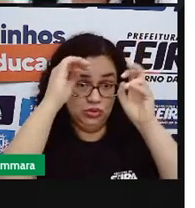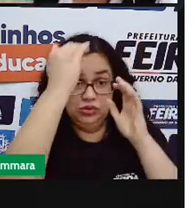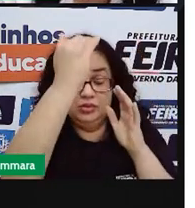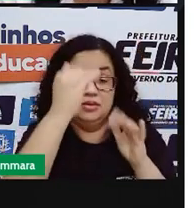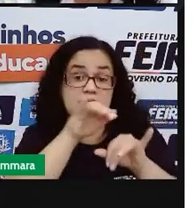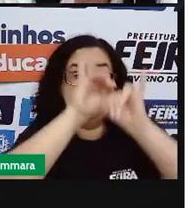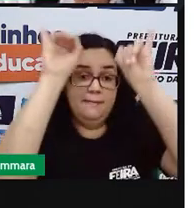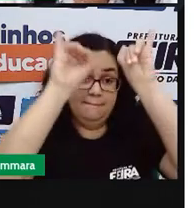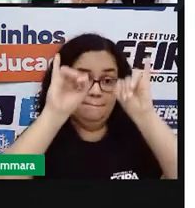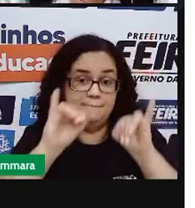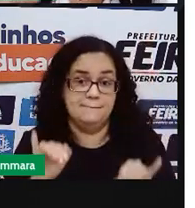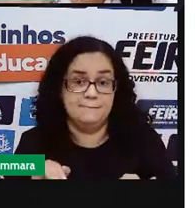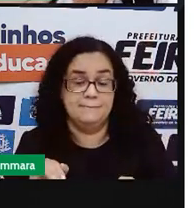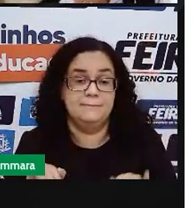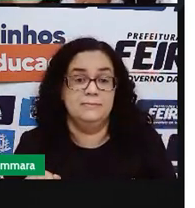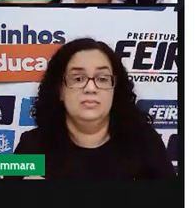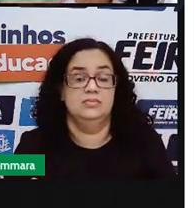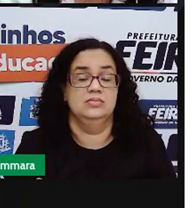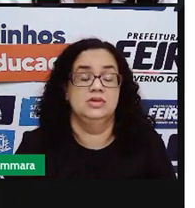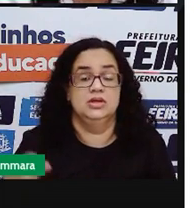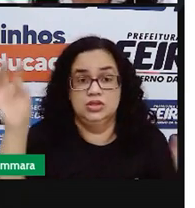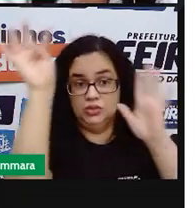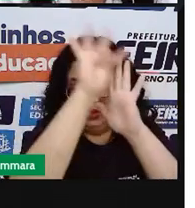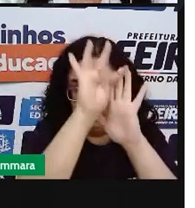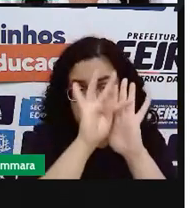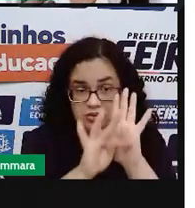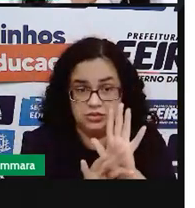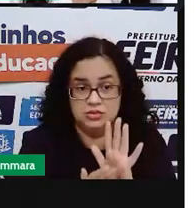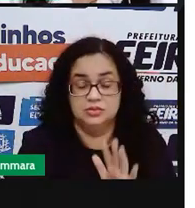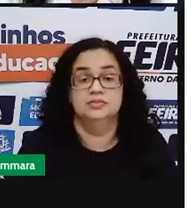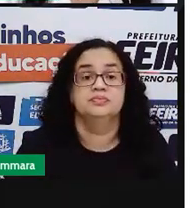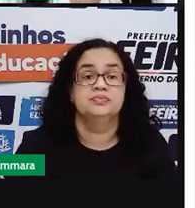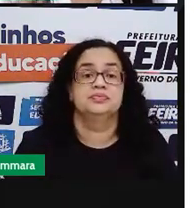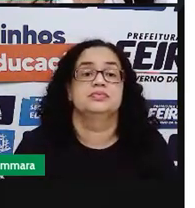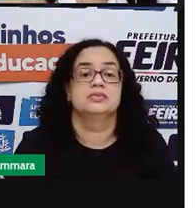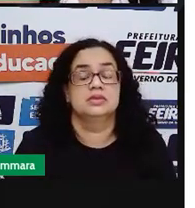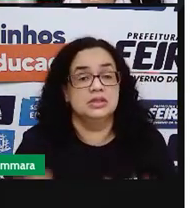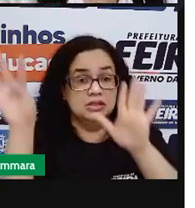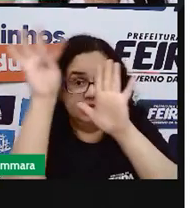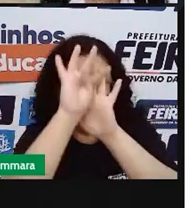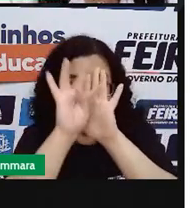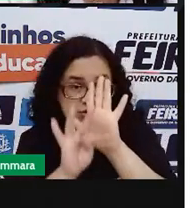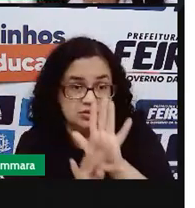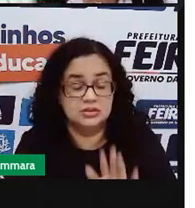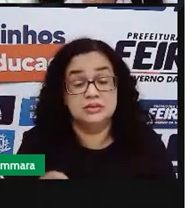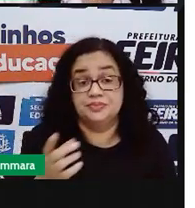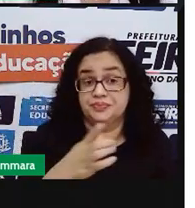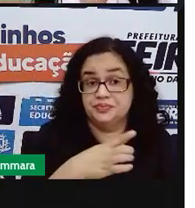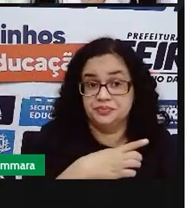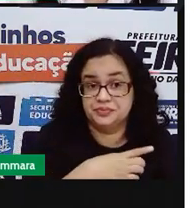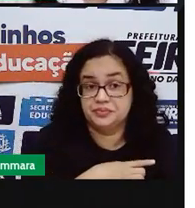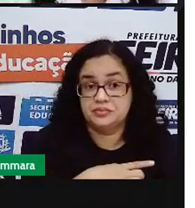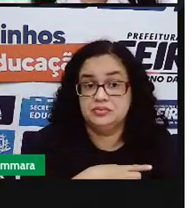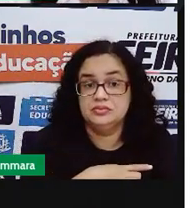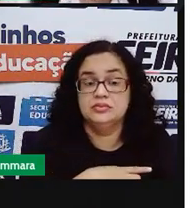a imagem e o texto. O texto nos convence de que o título